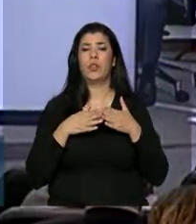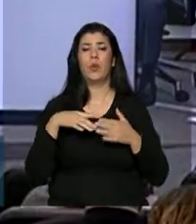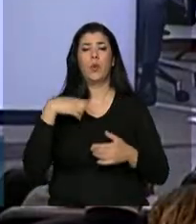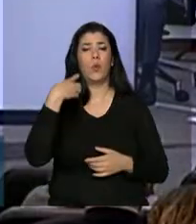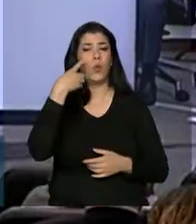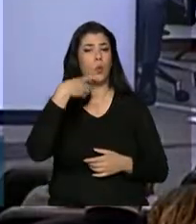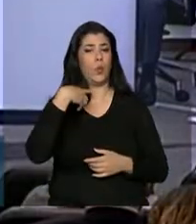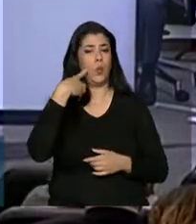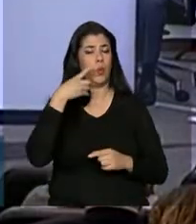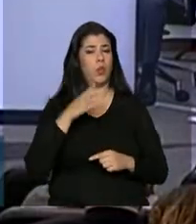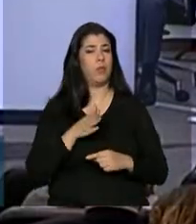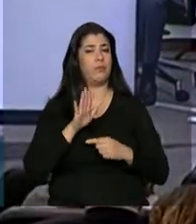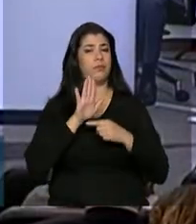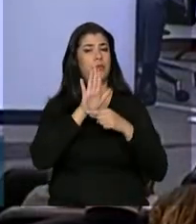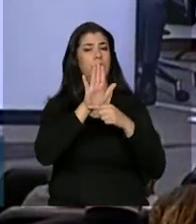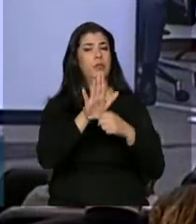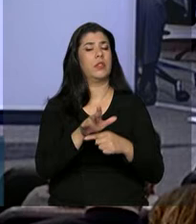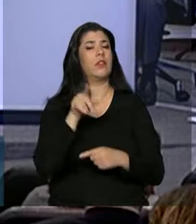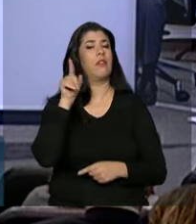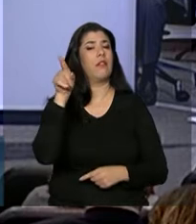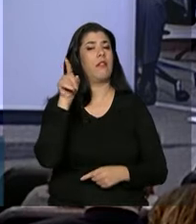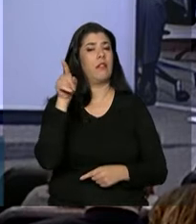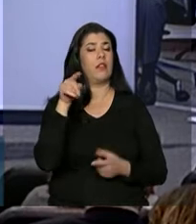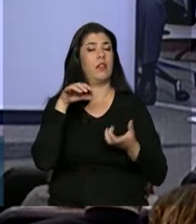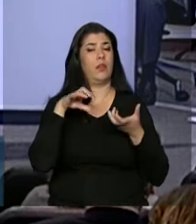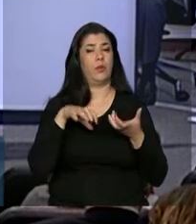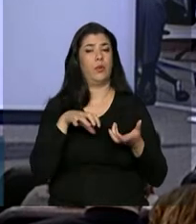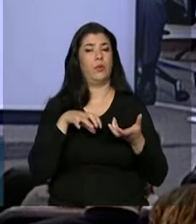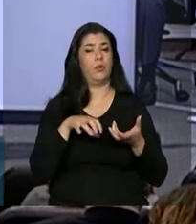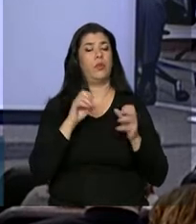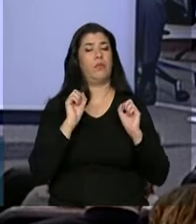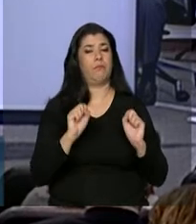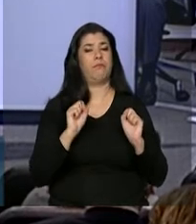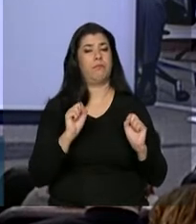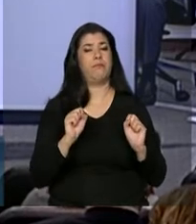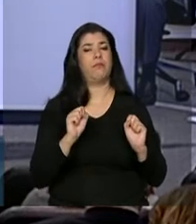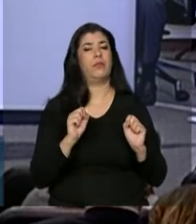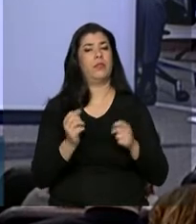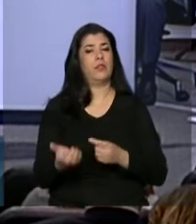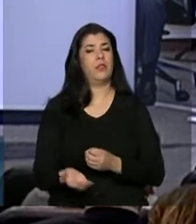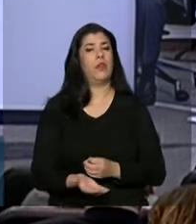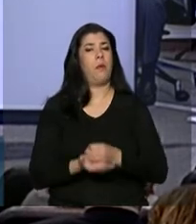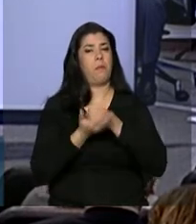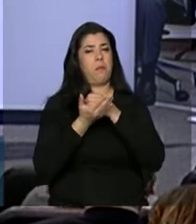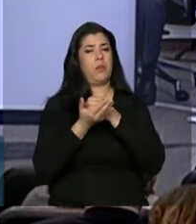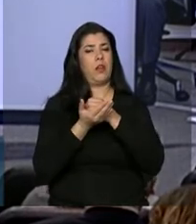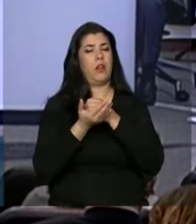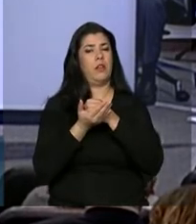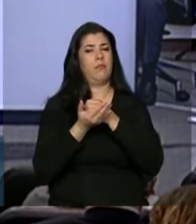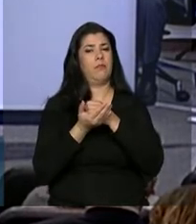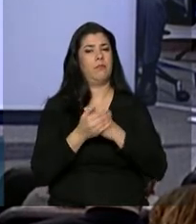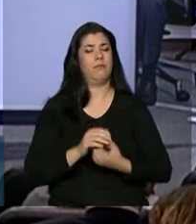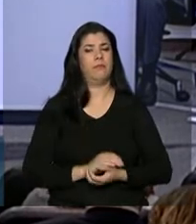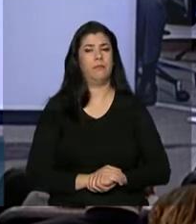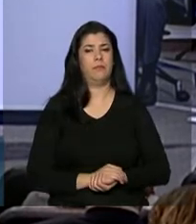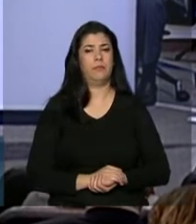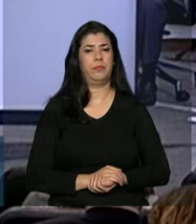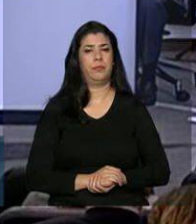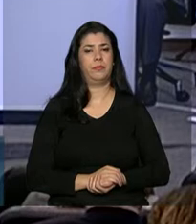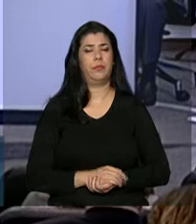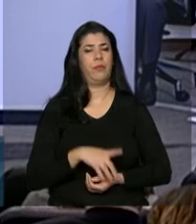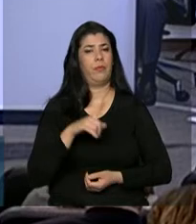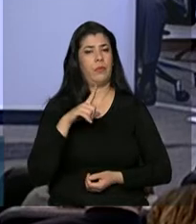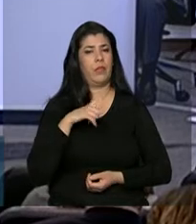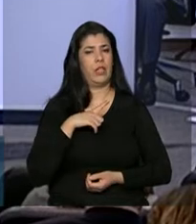para que o Congresso Nacional não nos falte neste momento. São